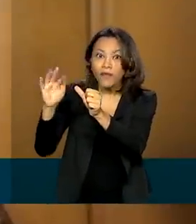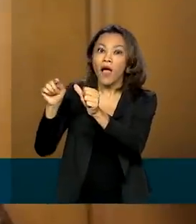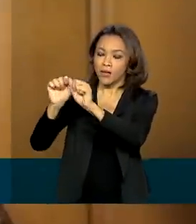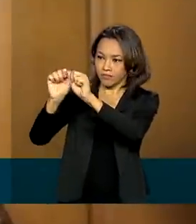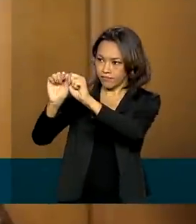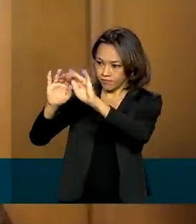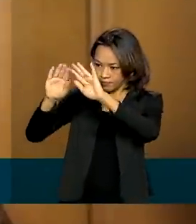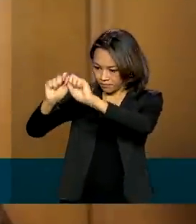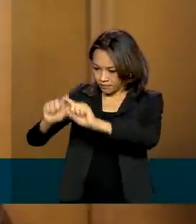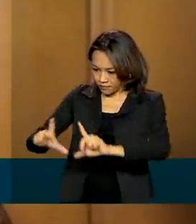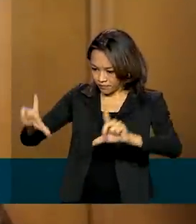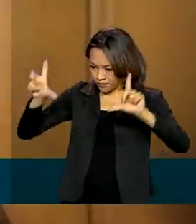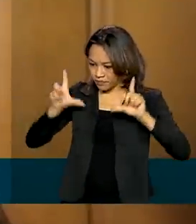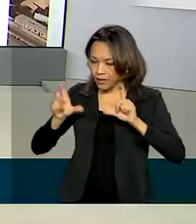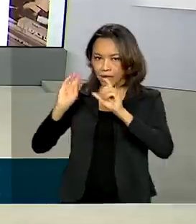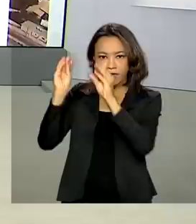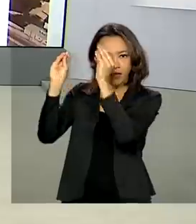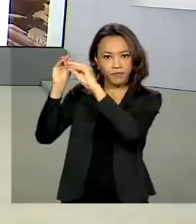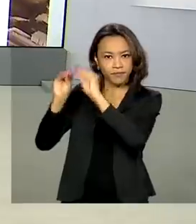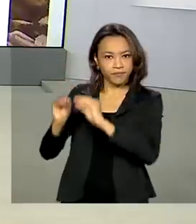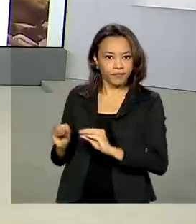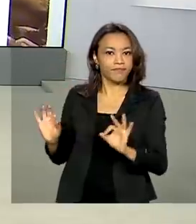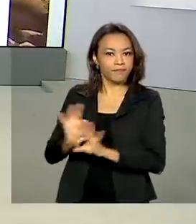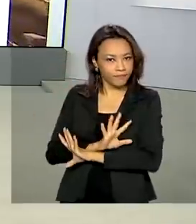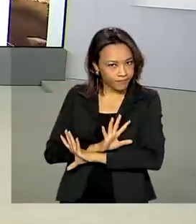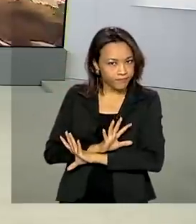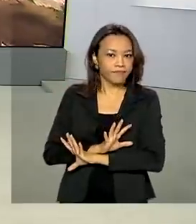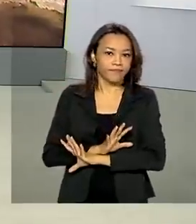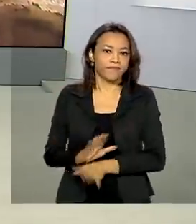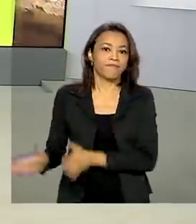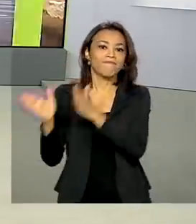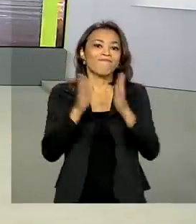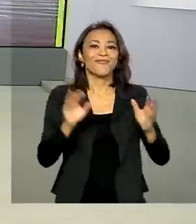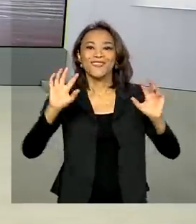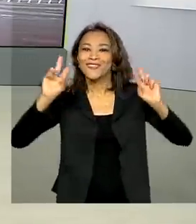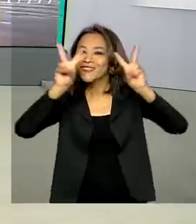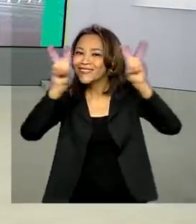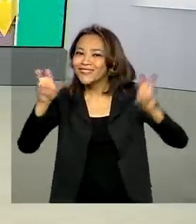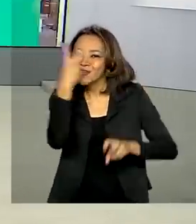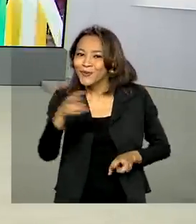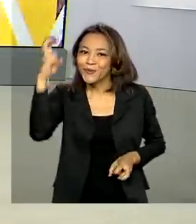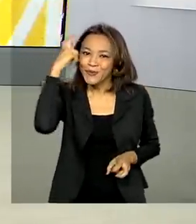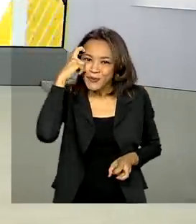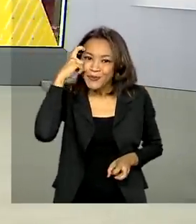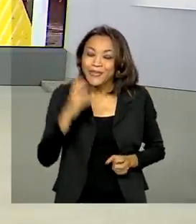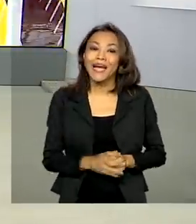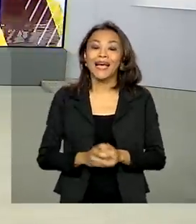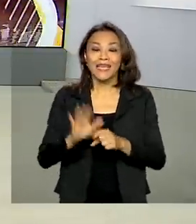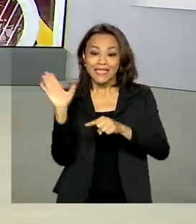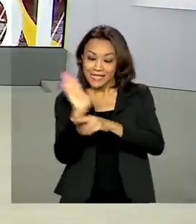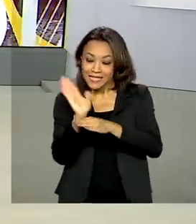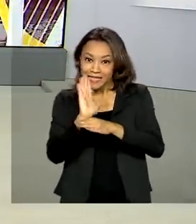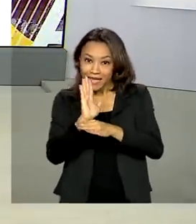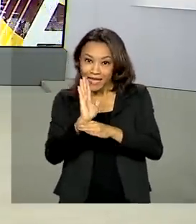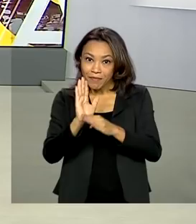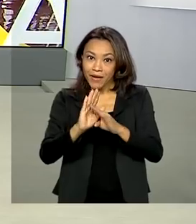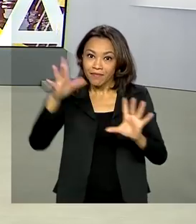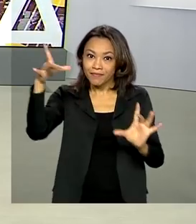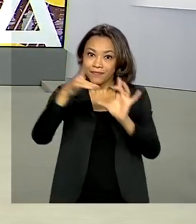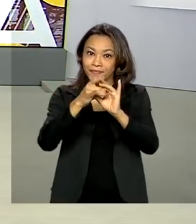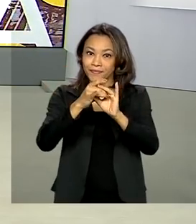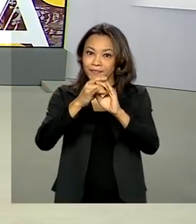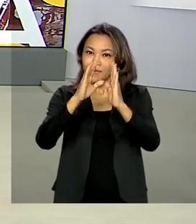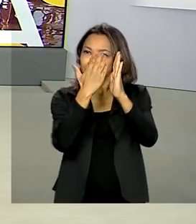formulário com seus dados. Vamos falar de cultura agora? A Cinemateca Brasileira tem o maior acervo